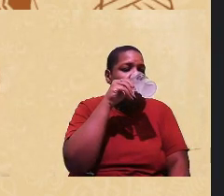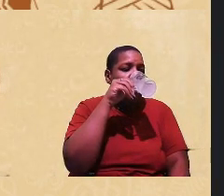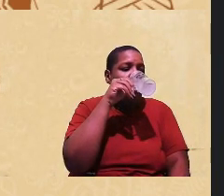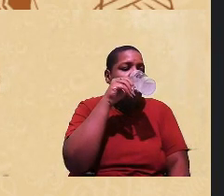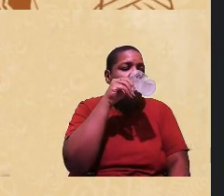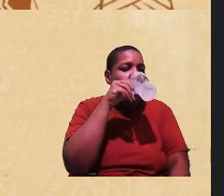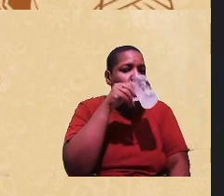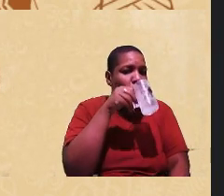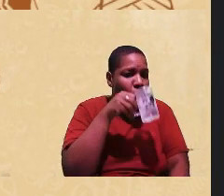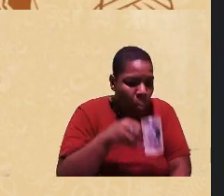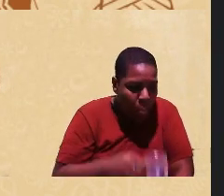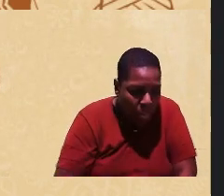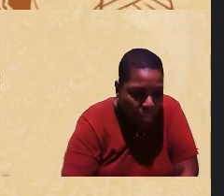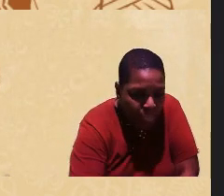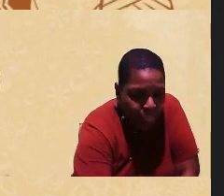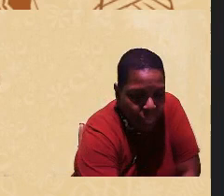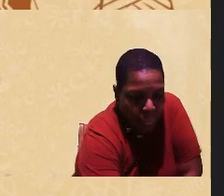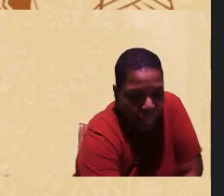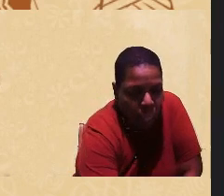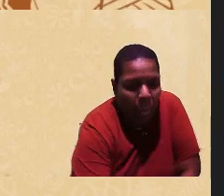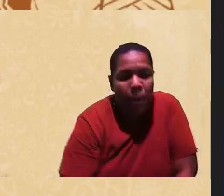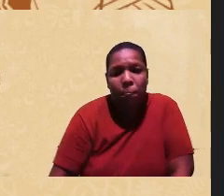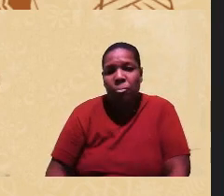bom gente boa noite